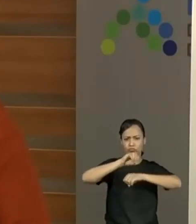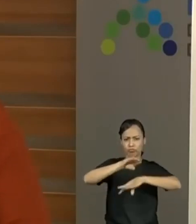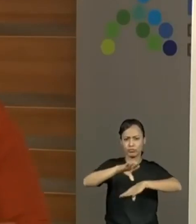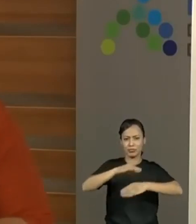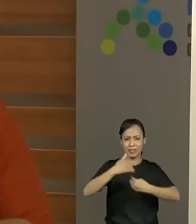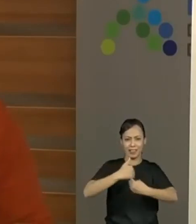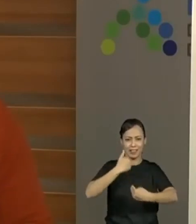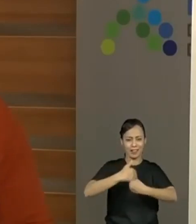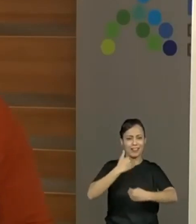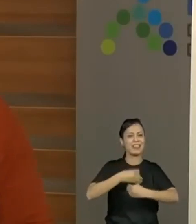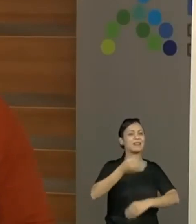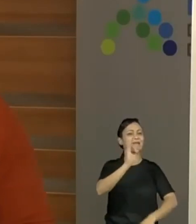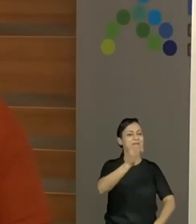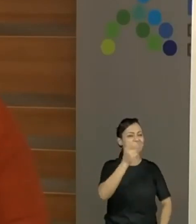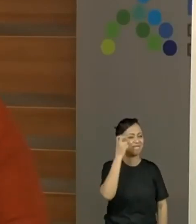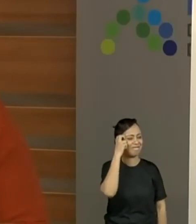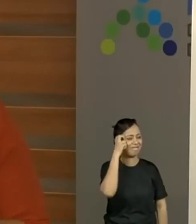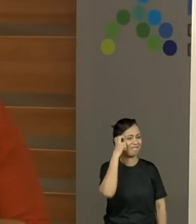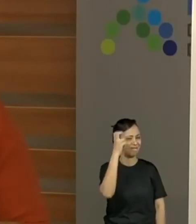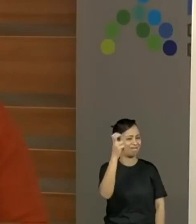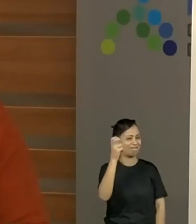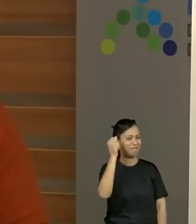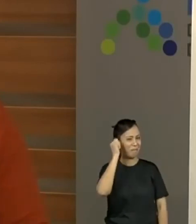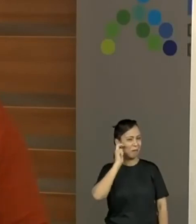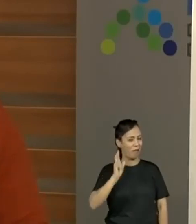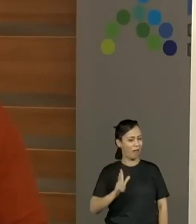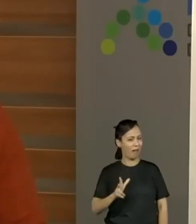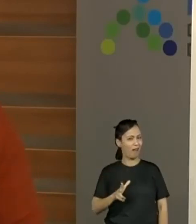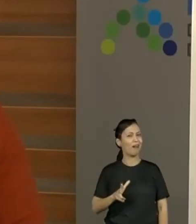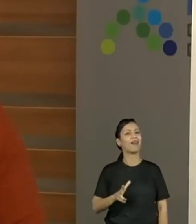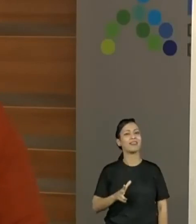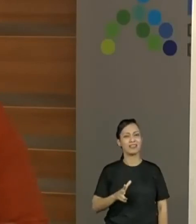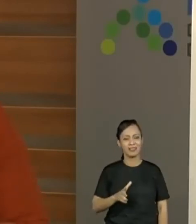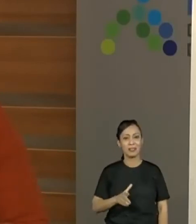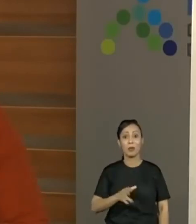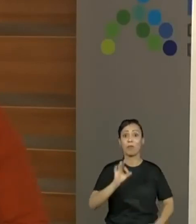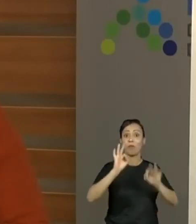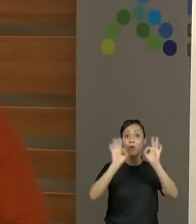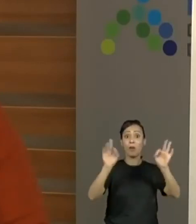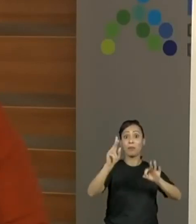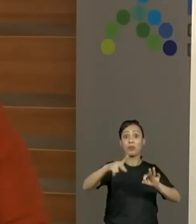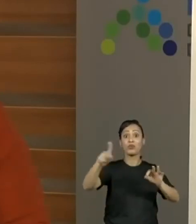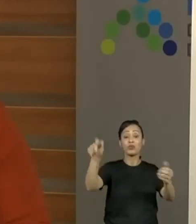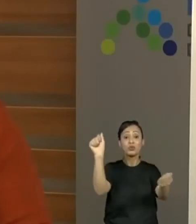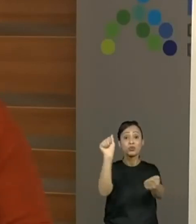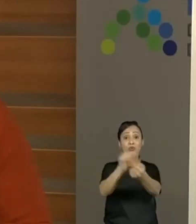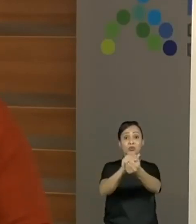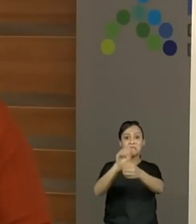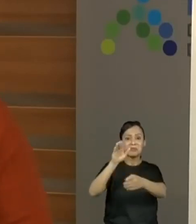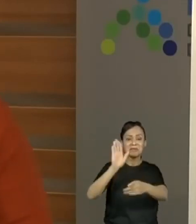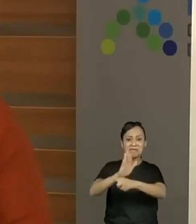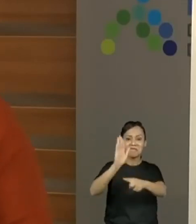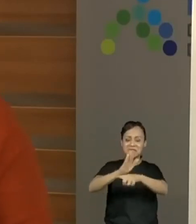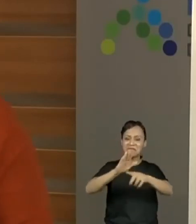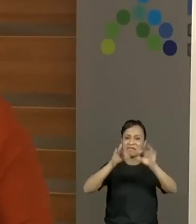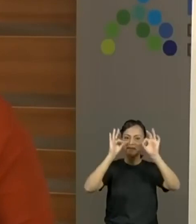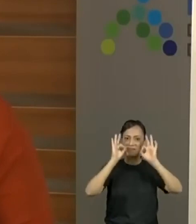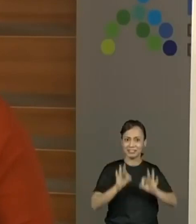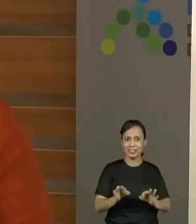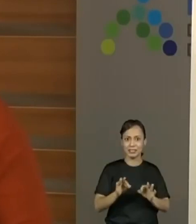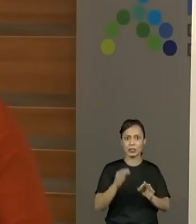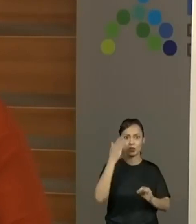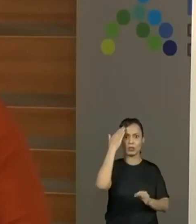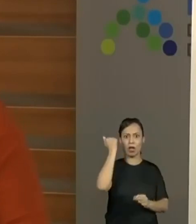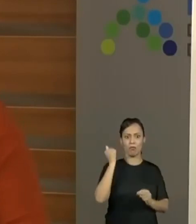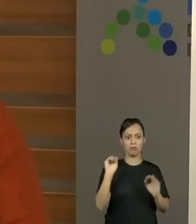muito espertos, terceiro ano. Os professores estão realizando um trabalho maravilhoso com vocês, não é? Então, vocês já sabem que os dois